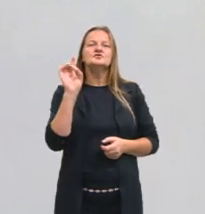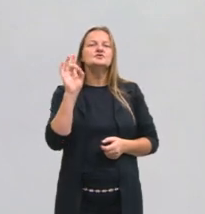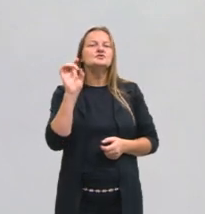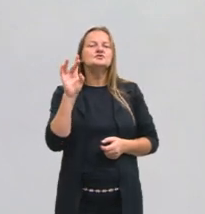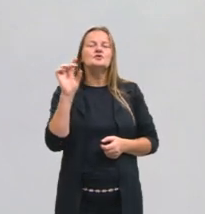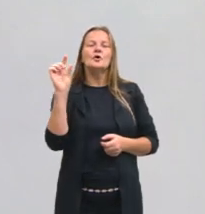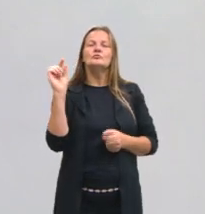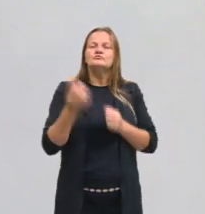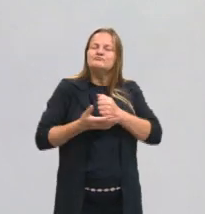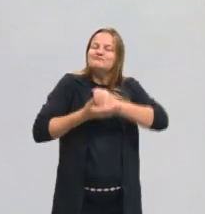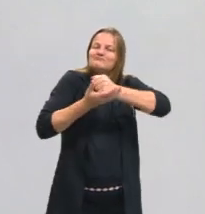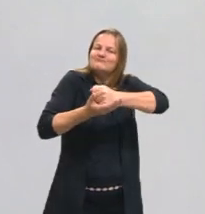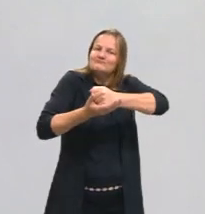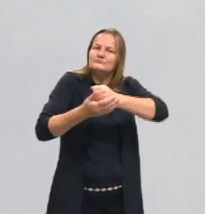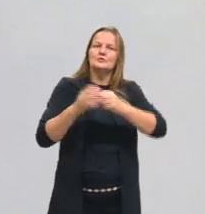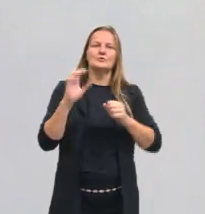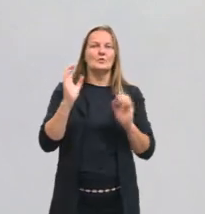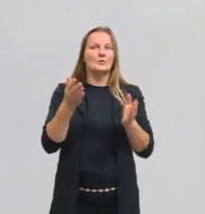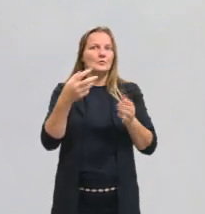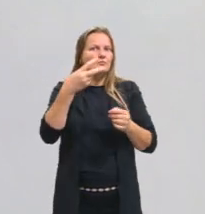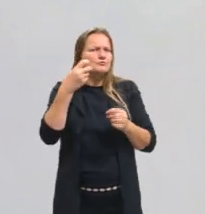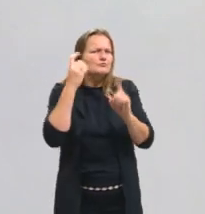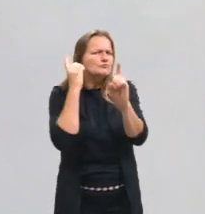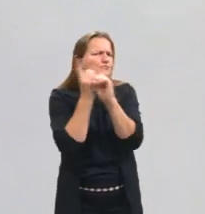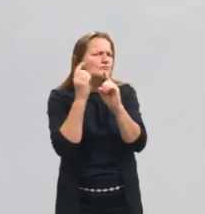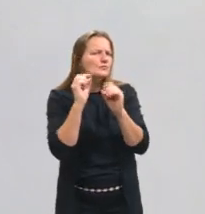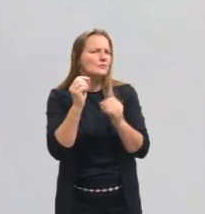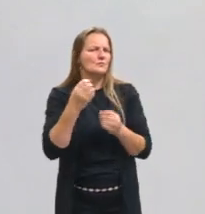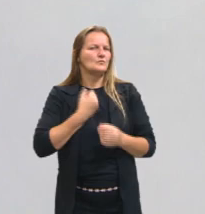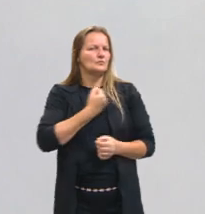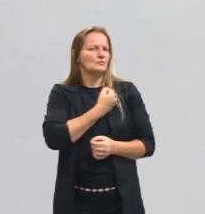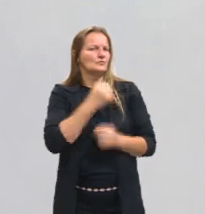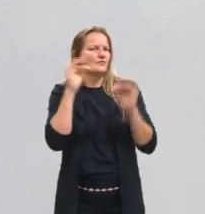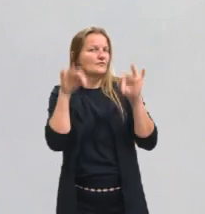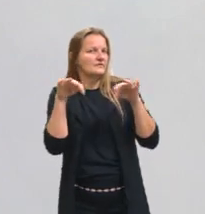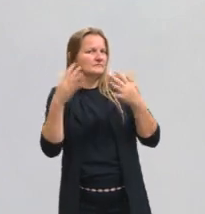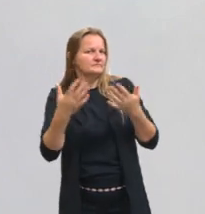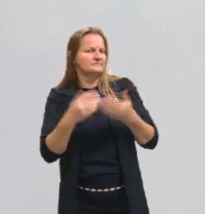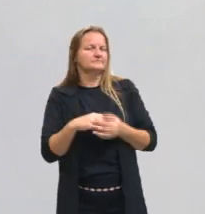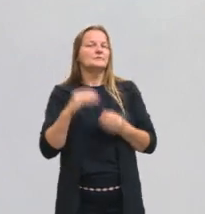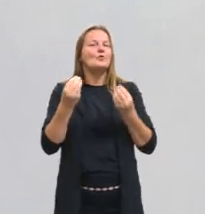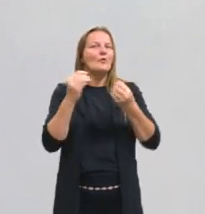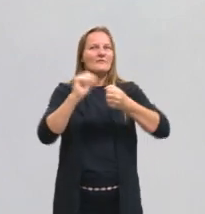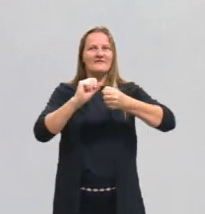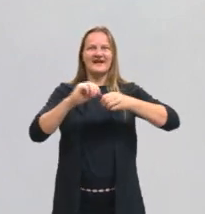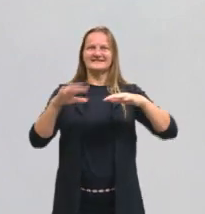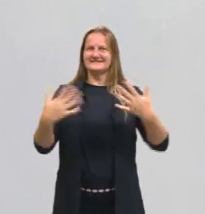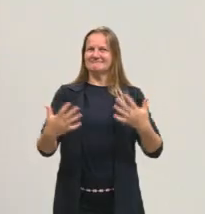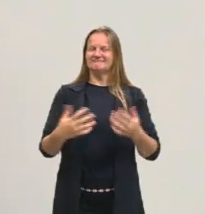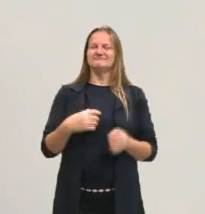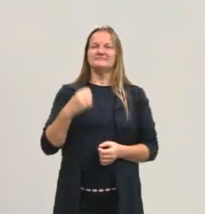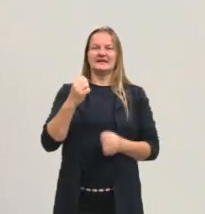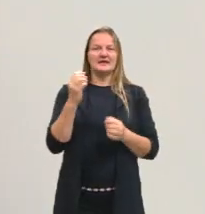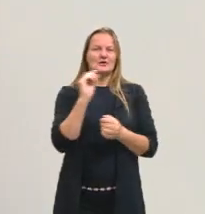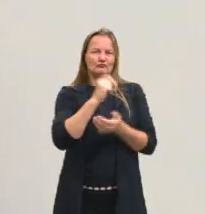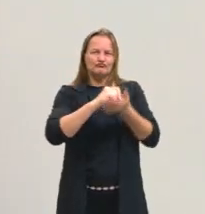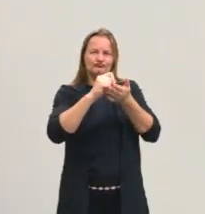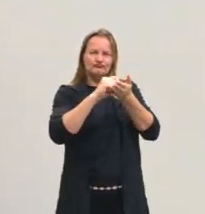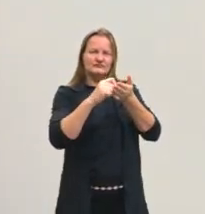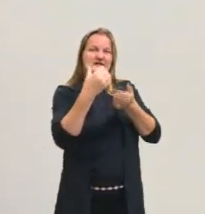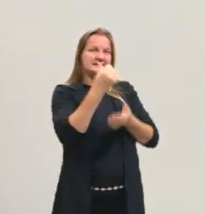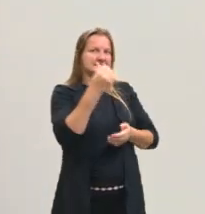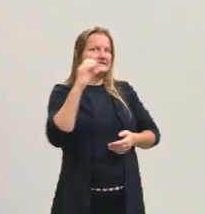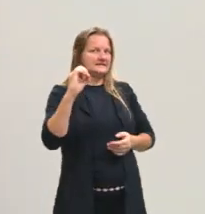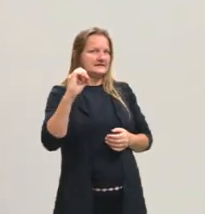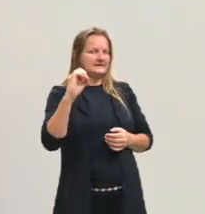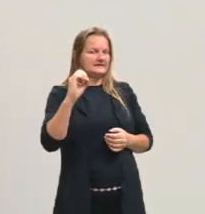auxiliar para chegar no resultado, tá? Como que a gente pode fazer, então? A gente anota 60, né? Que é o nosso número